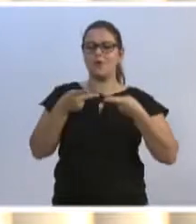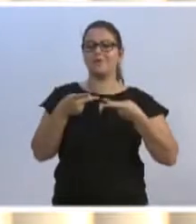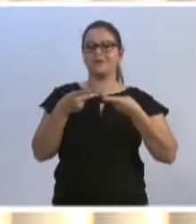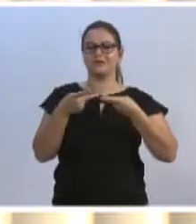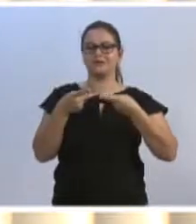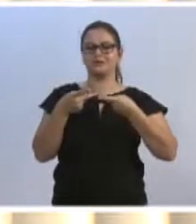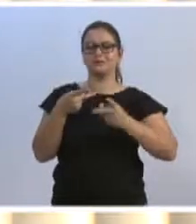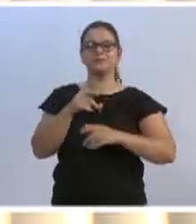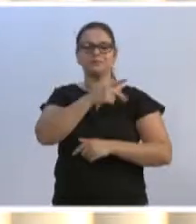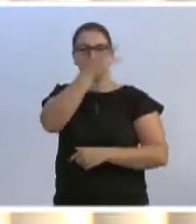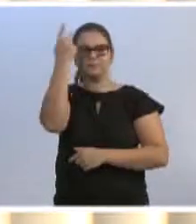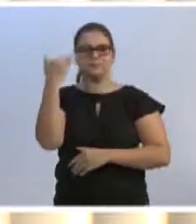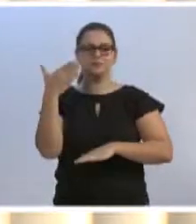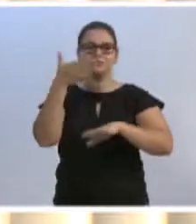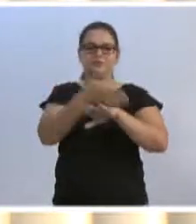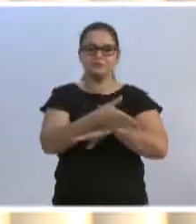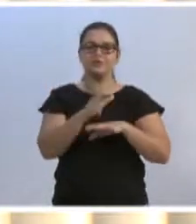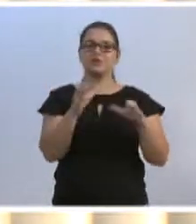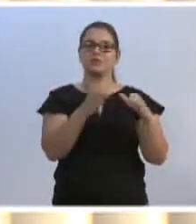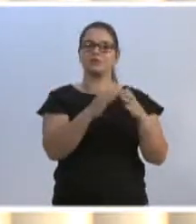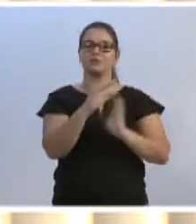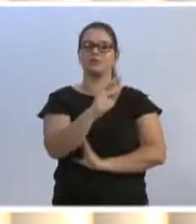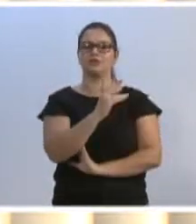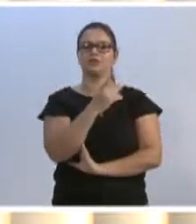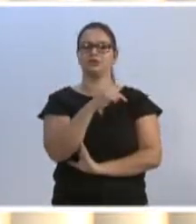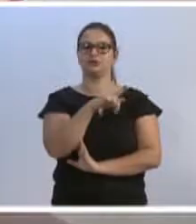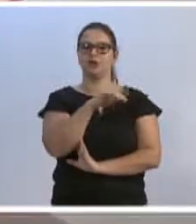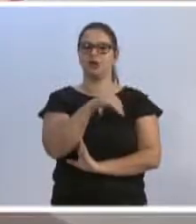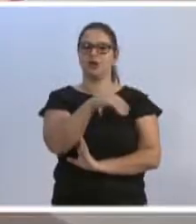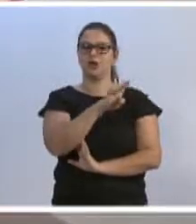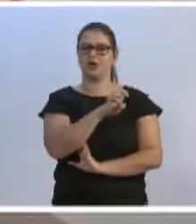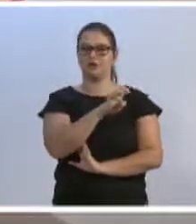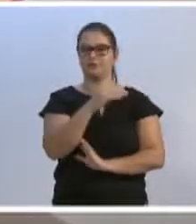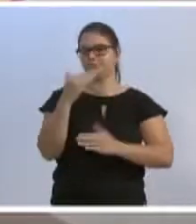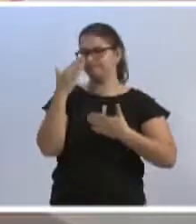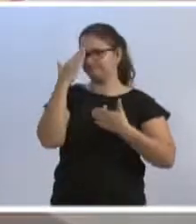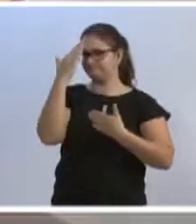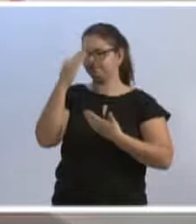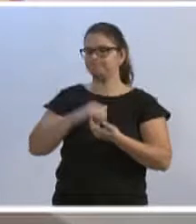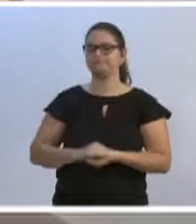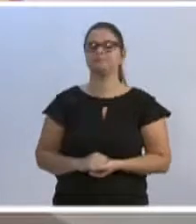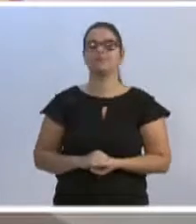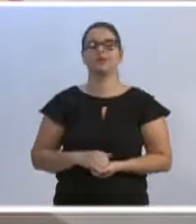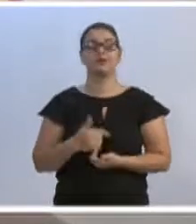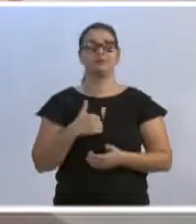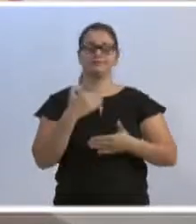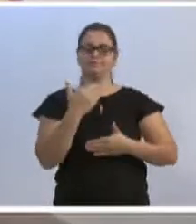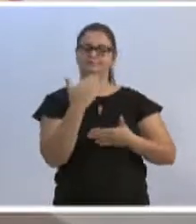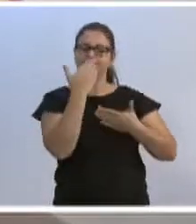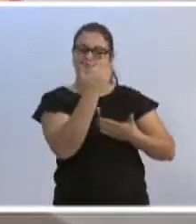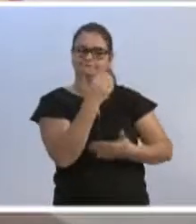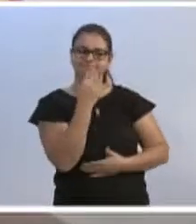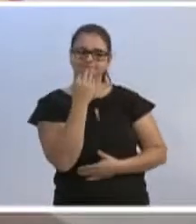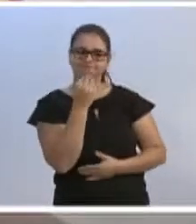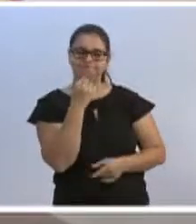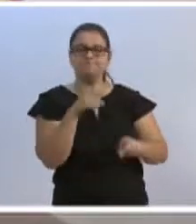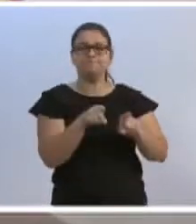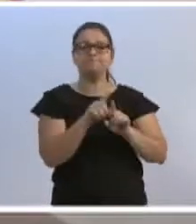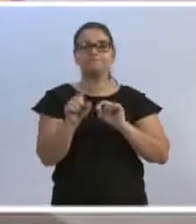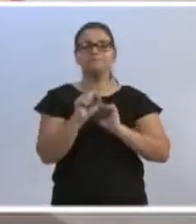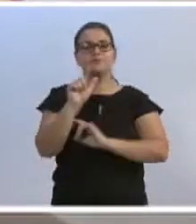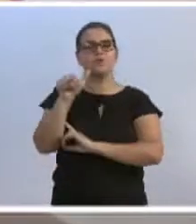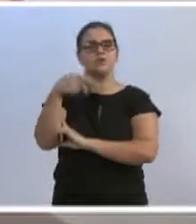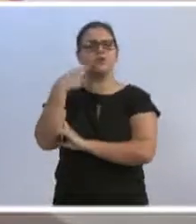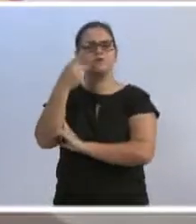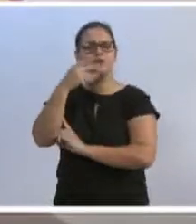para que as pessoas venham prestigiar o evento da equipe Sherlock. Obrigado. Eu que agradeço, vereador. Quero também, na toada de outros